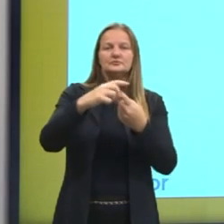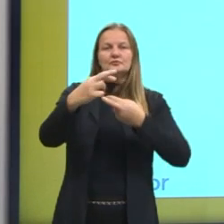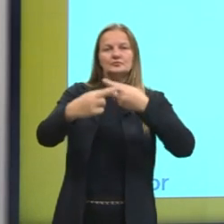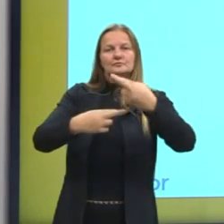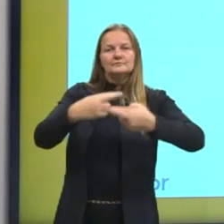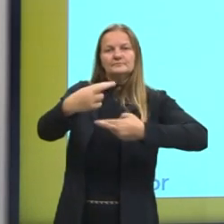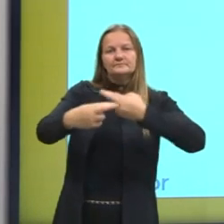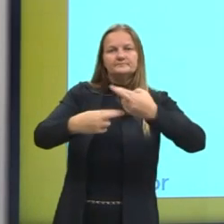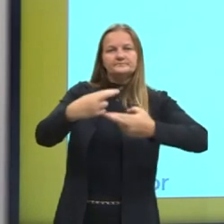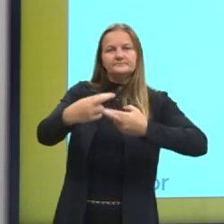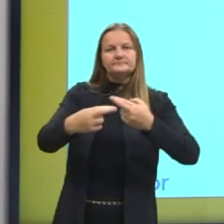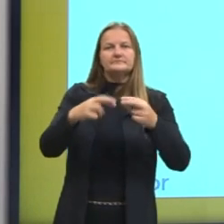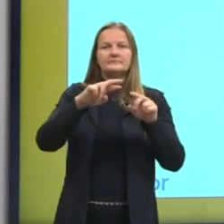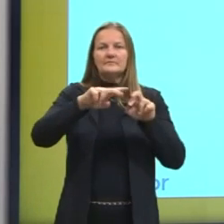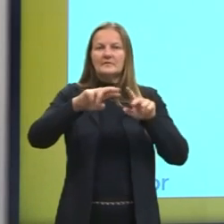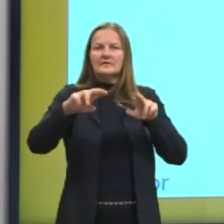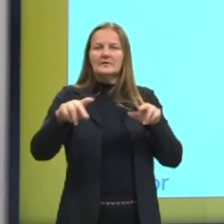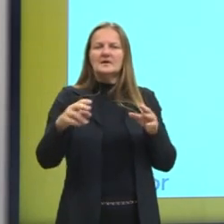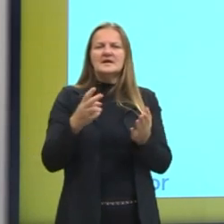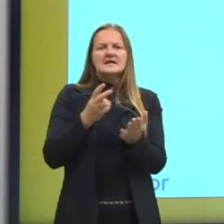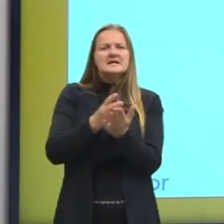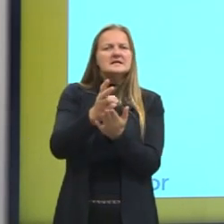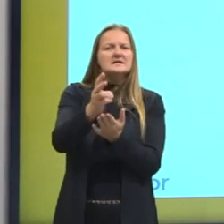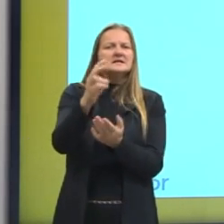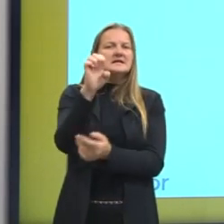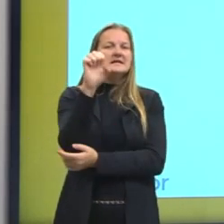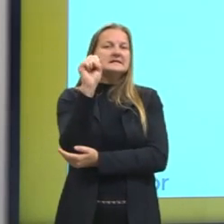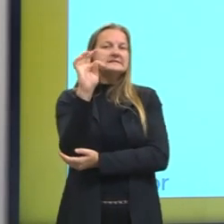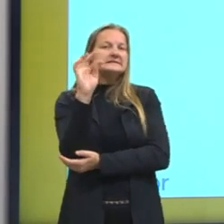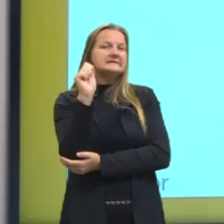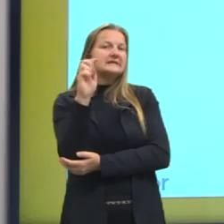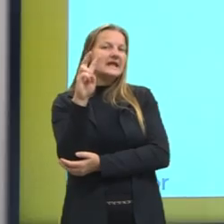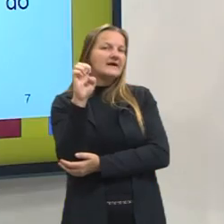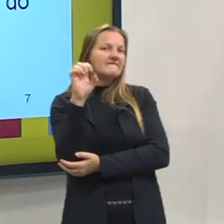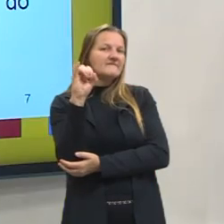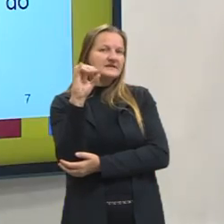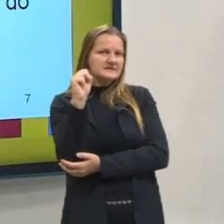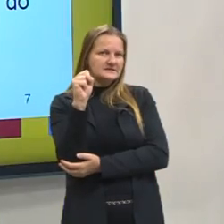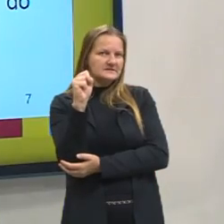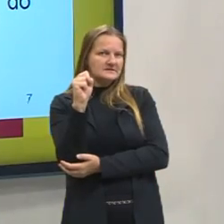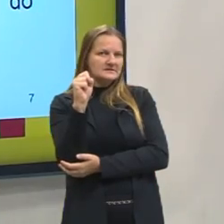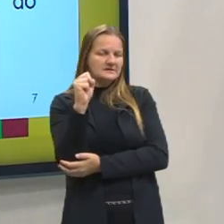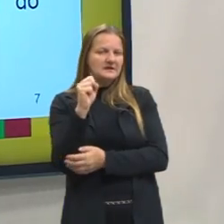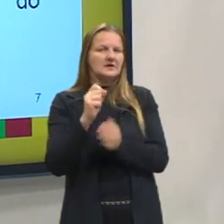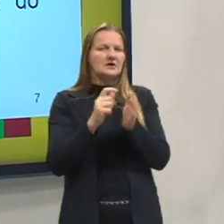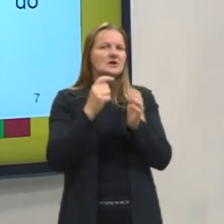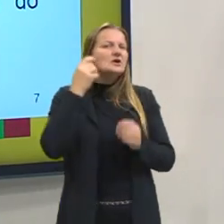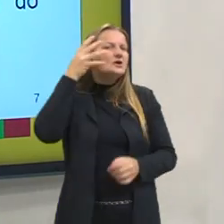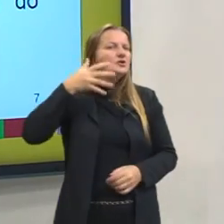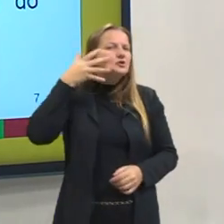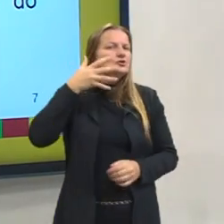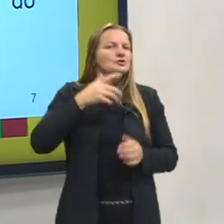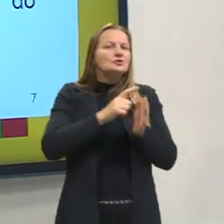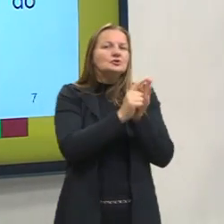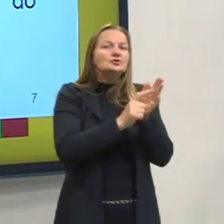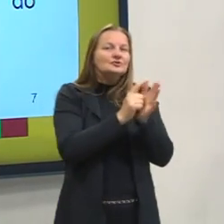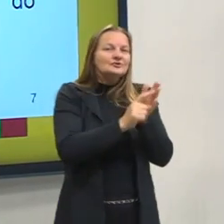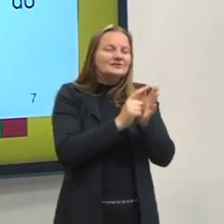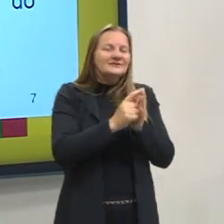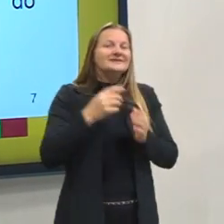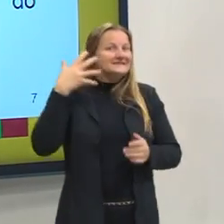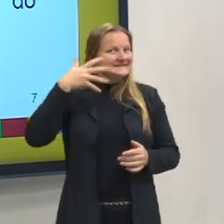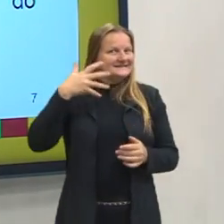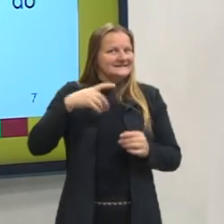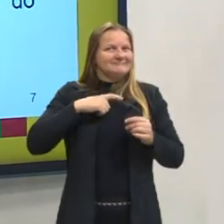Tipos relativamente estáveis. Essa é a nossa primeira definição de gêneros do discurso que o Mikhail Bakhtin vai trazer para a